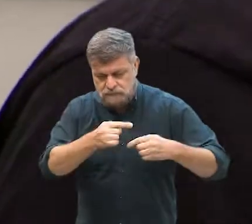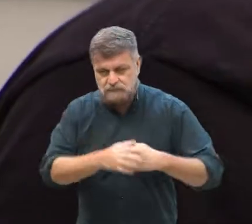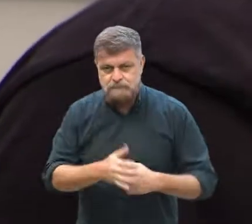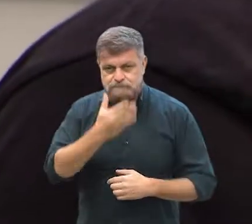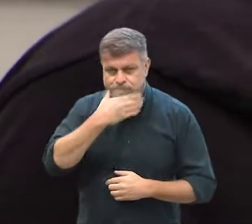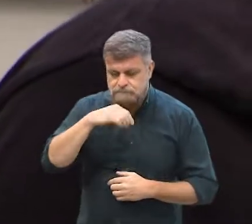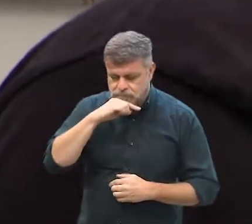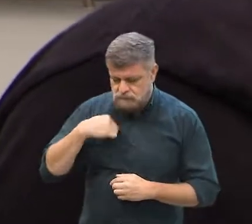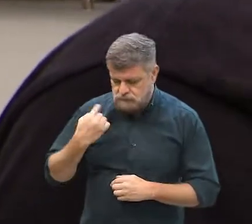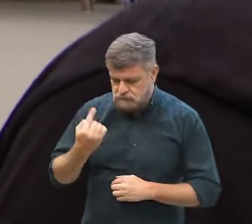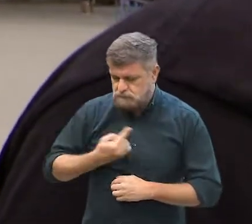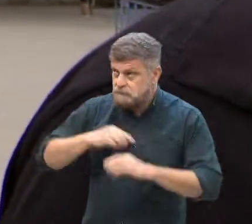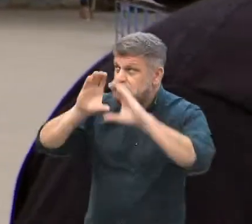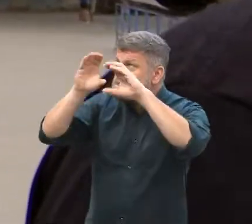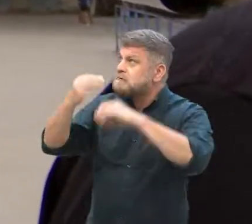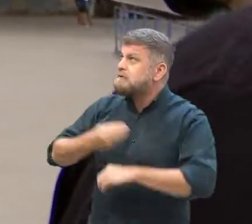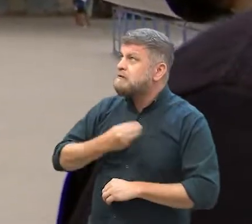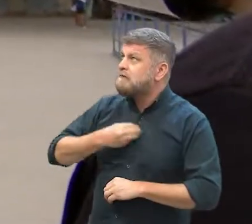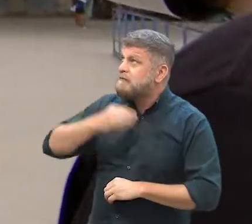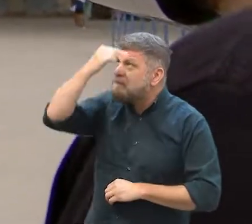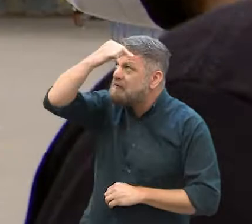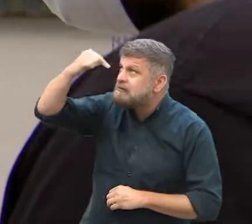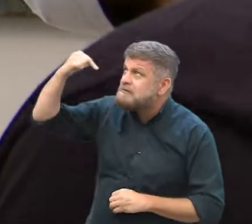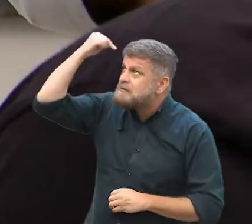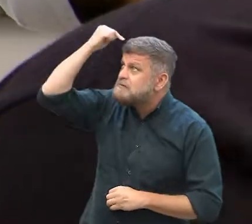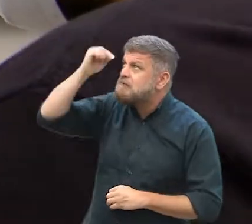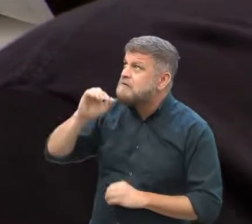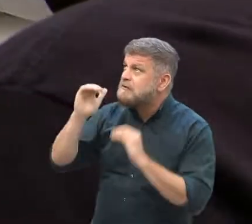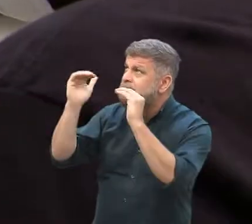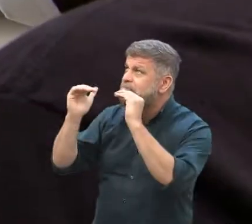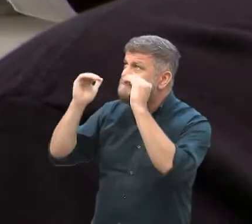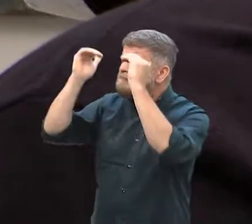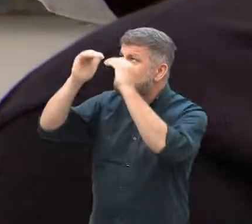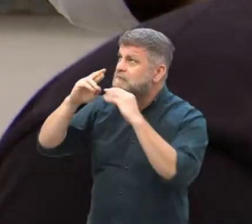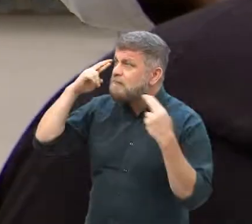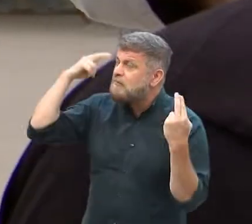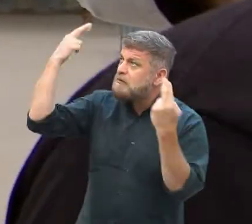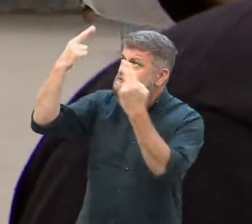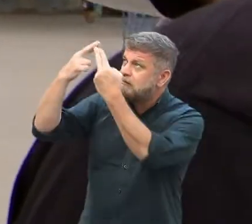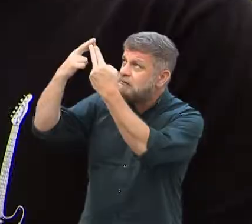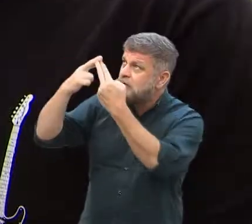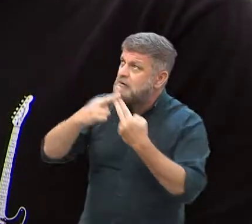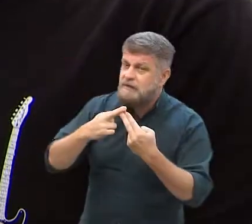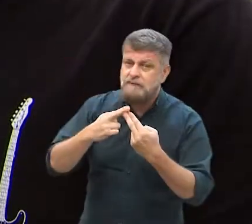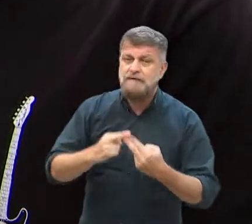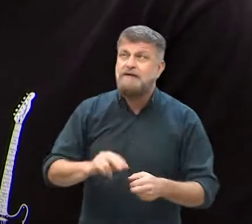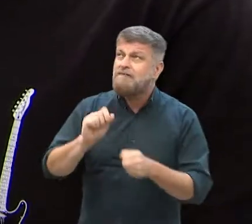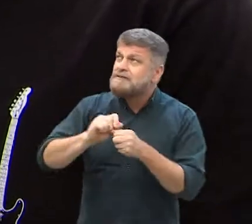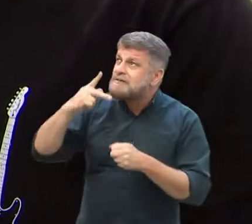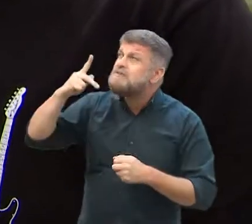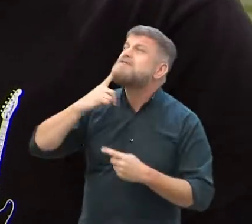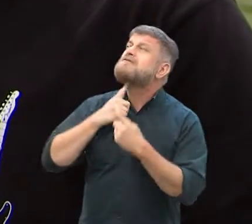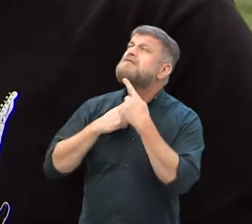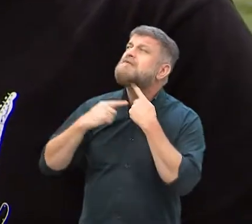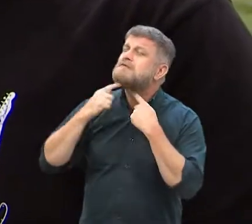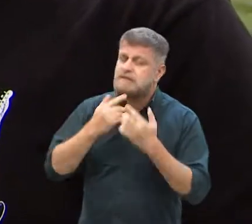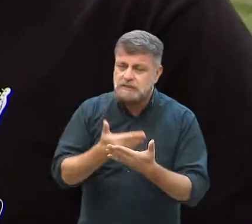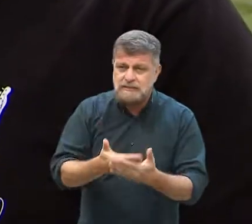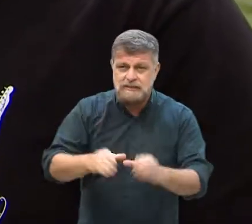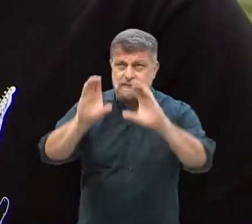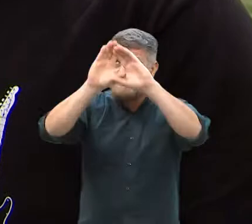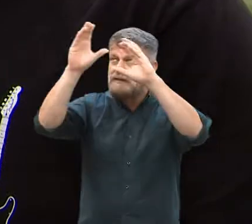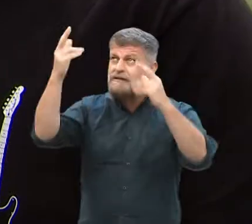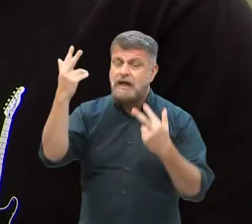saia dos céus, santificado seja o teu nome. Venha a nós o teu reino. Seja feita a tua vontade,